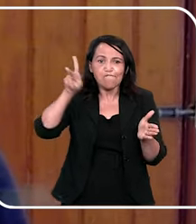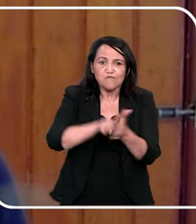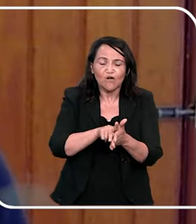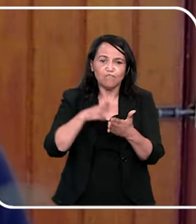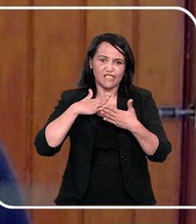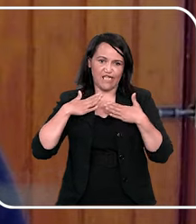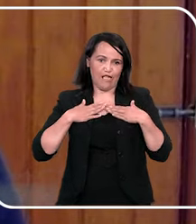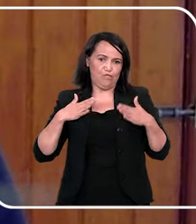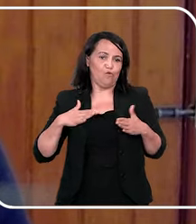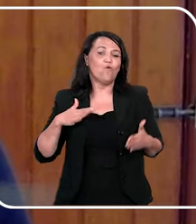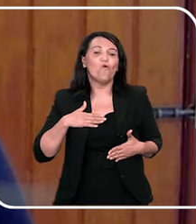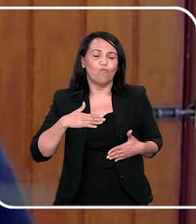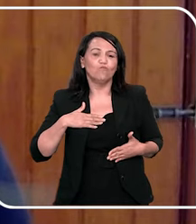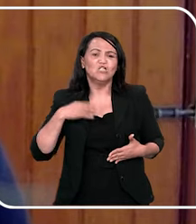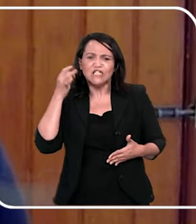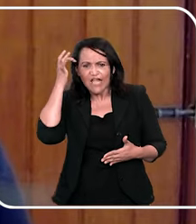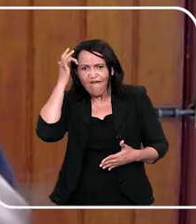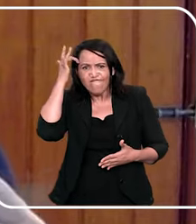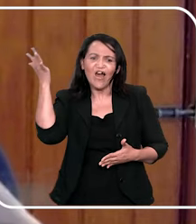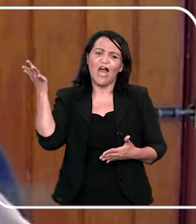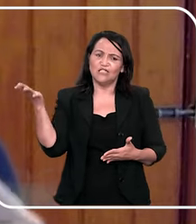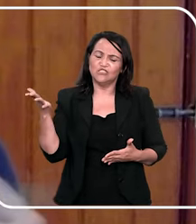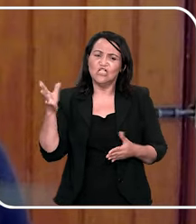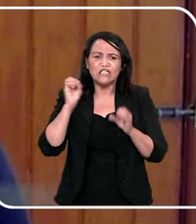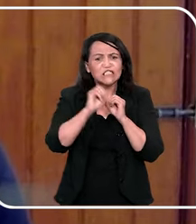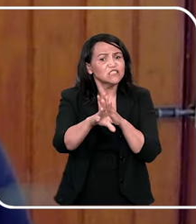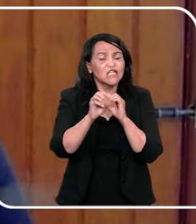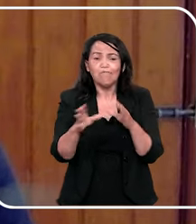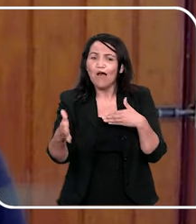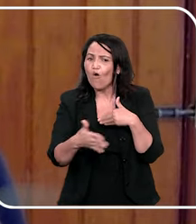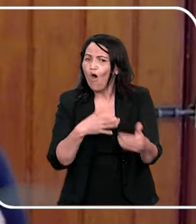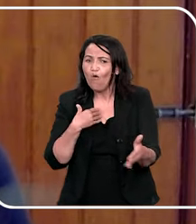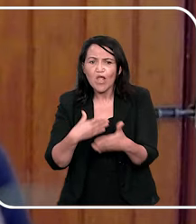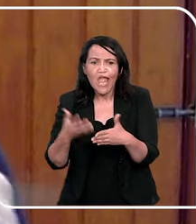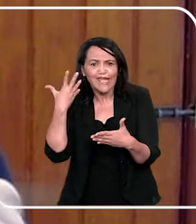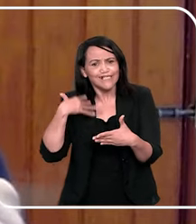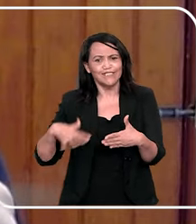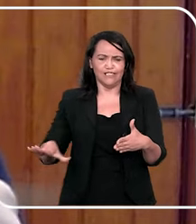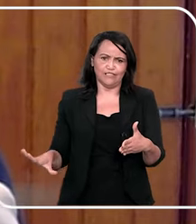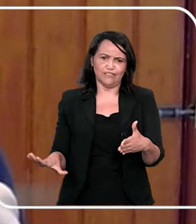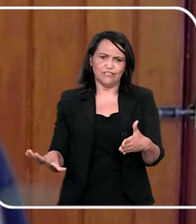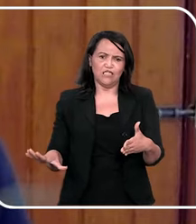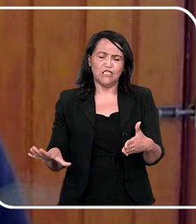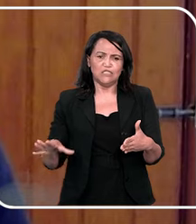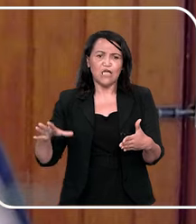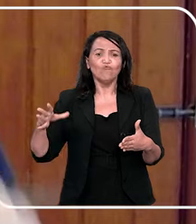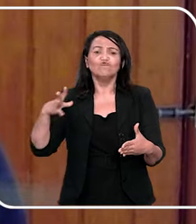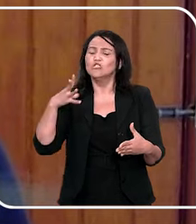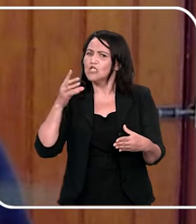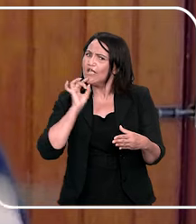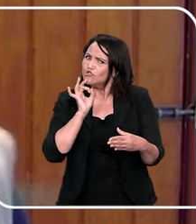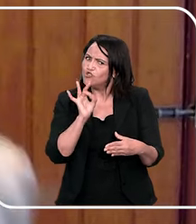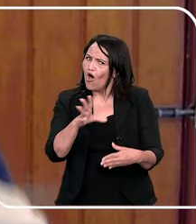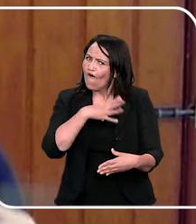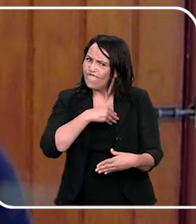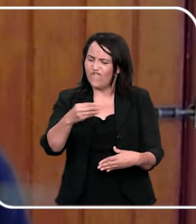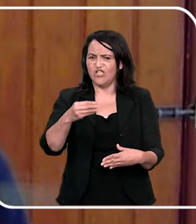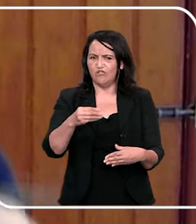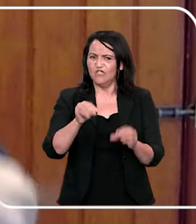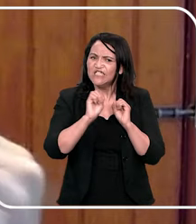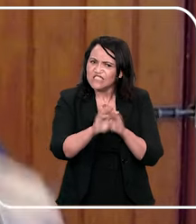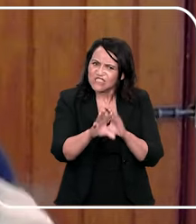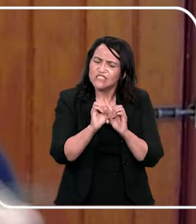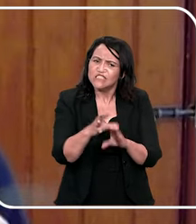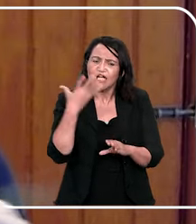se apropriar, né, e nada mais fácil de você ensinar para qualquer criança, não só a sua, tem algum momento, surgiu um